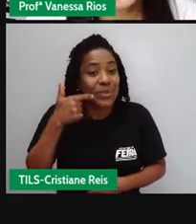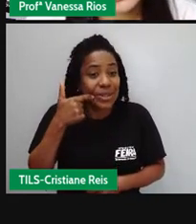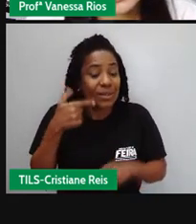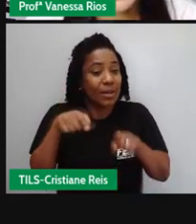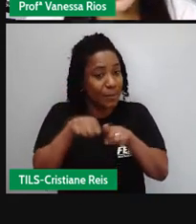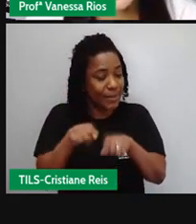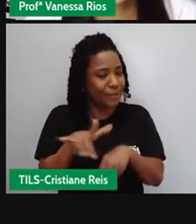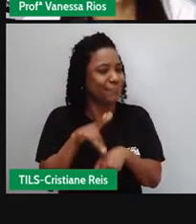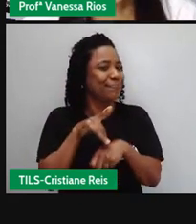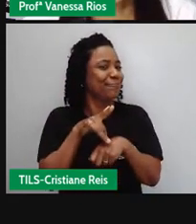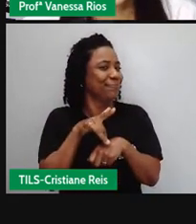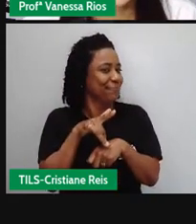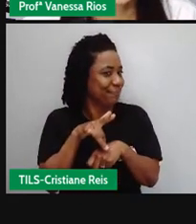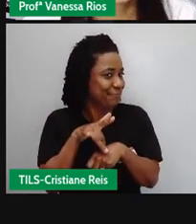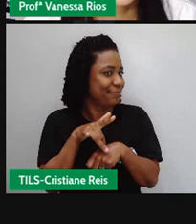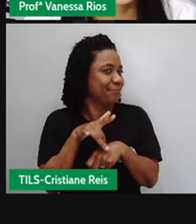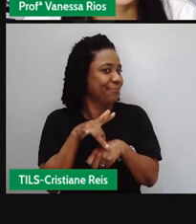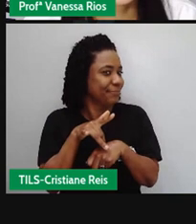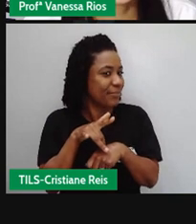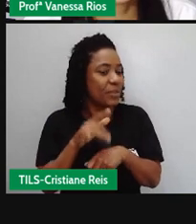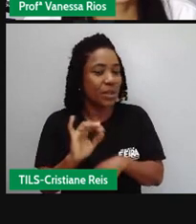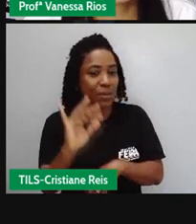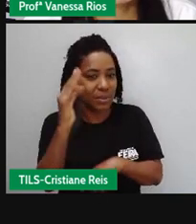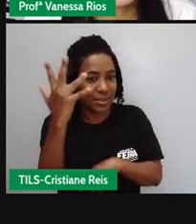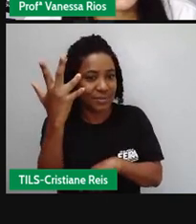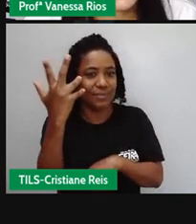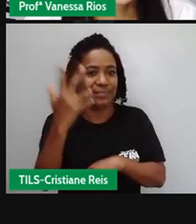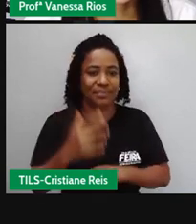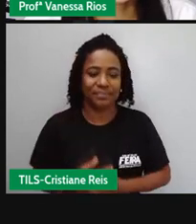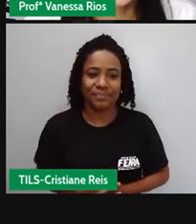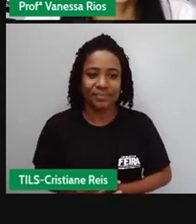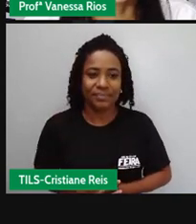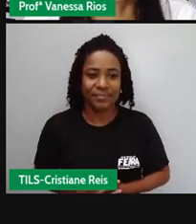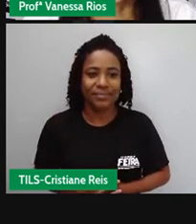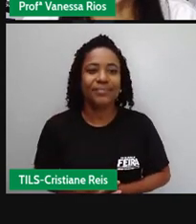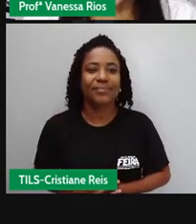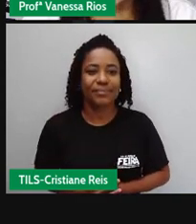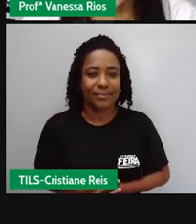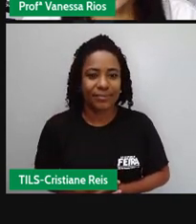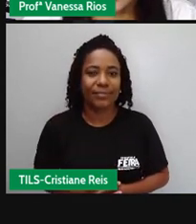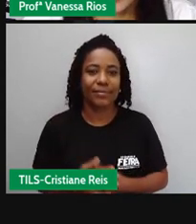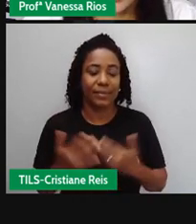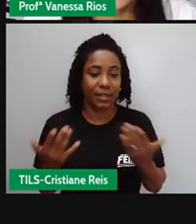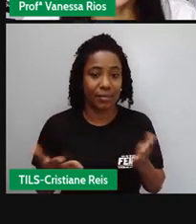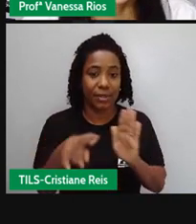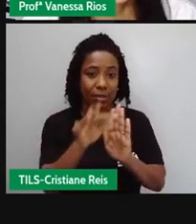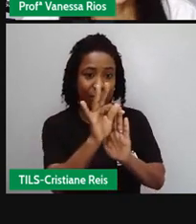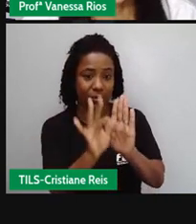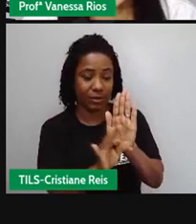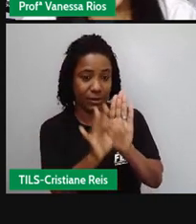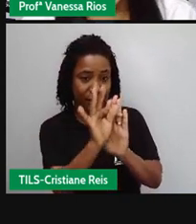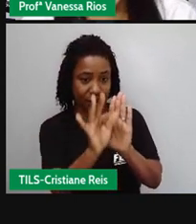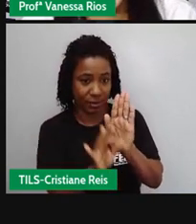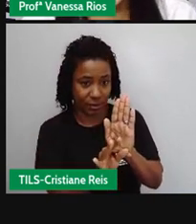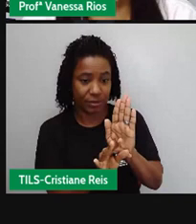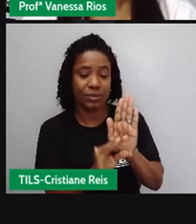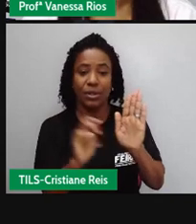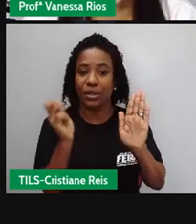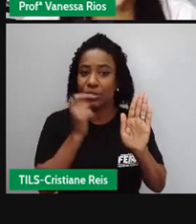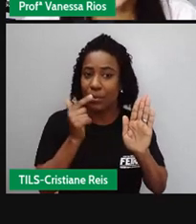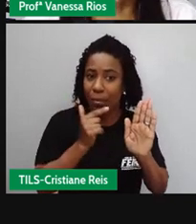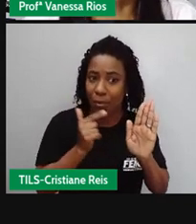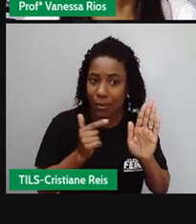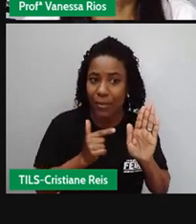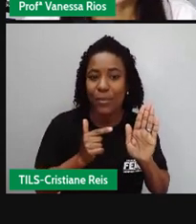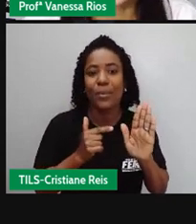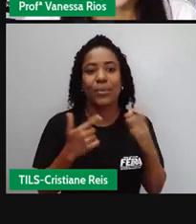a ironia em relação ao que está acontecendo. Assim como outros textos de humor, que entram aí as piadas,